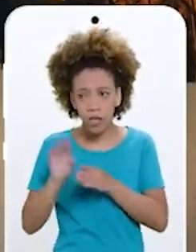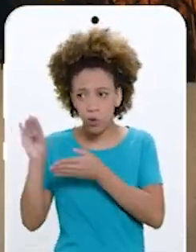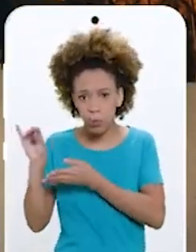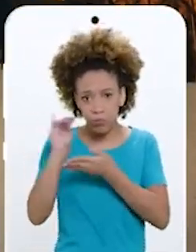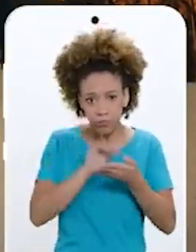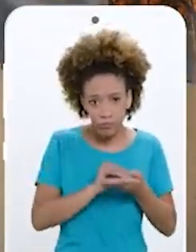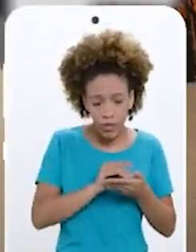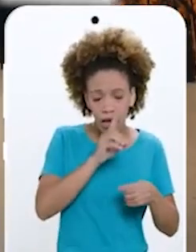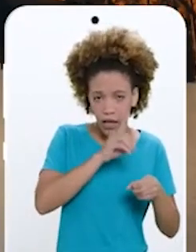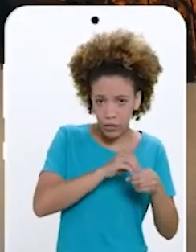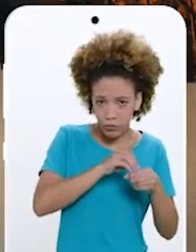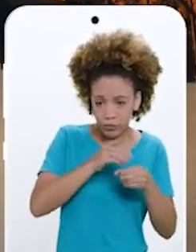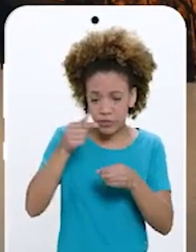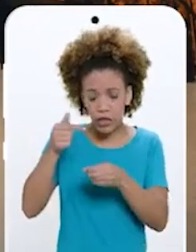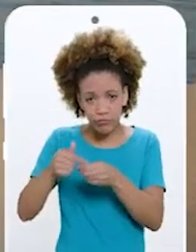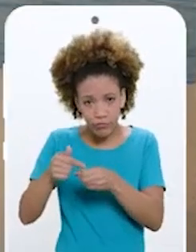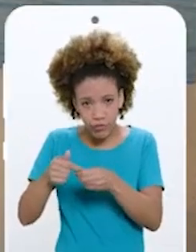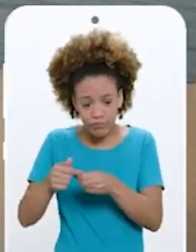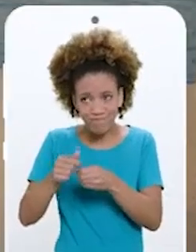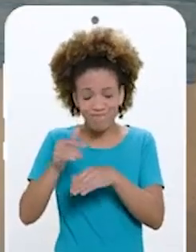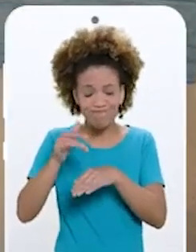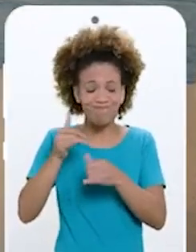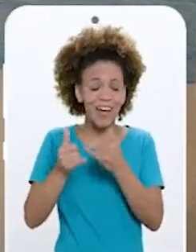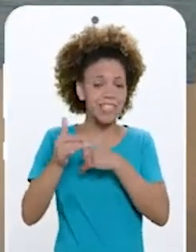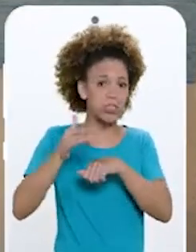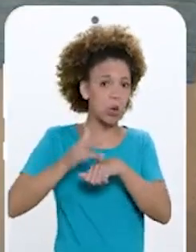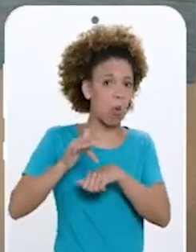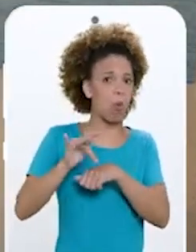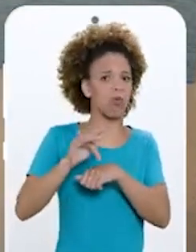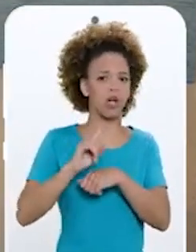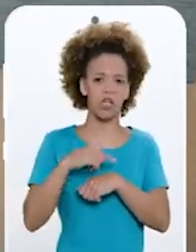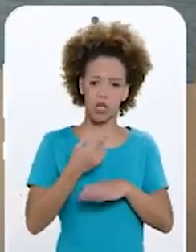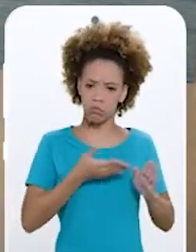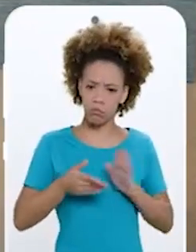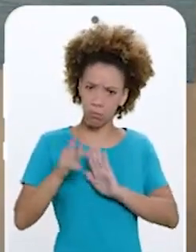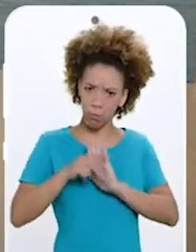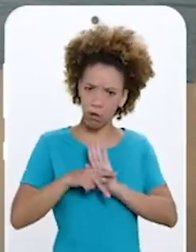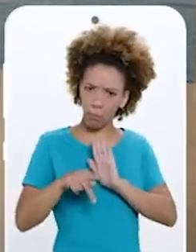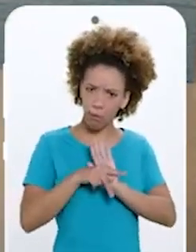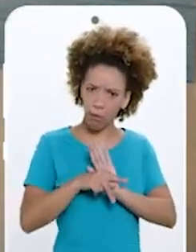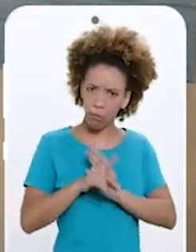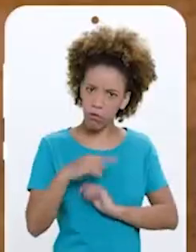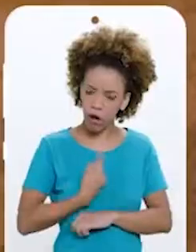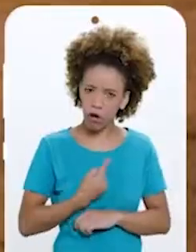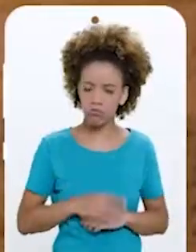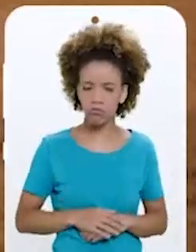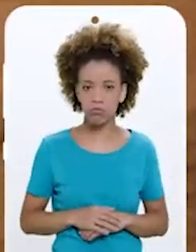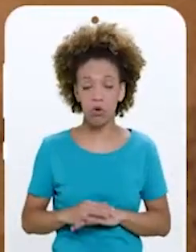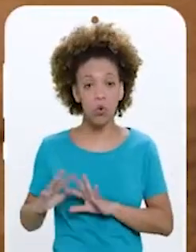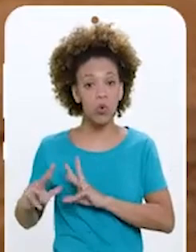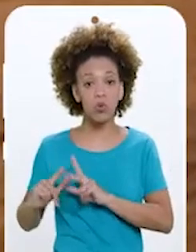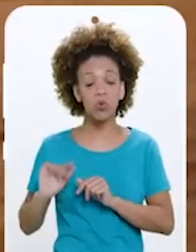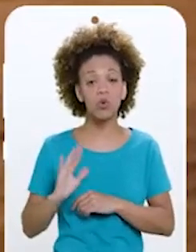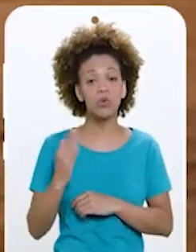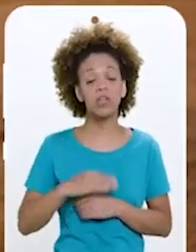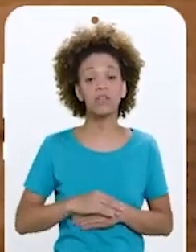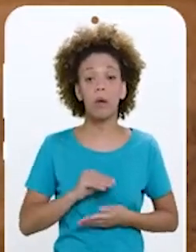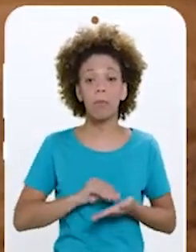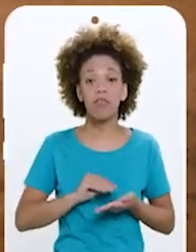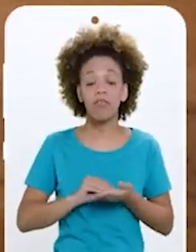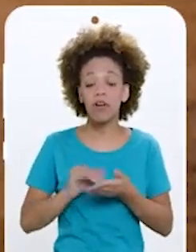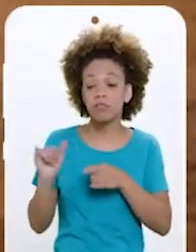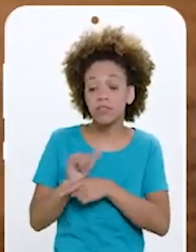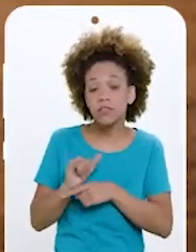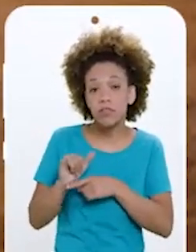estamos importando gasolina e diesel a preço de ouro Apesar de sermos autossuficientes na produção de petróleo Tudo isso acontece pela